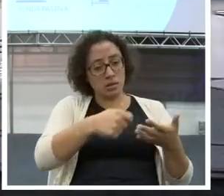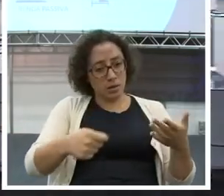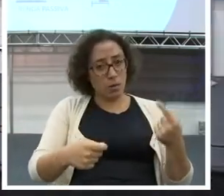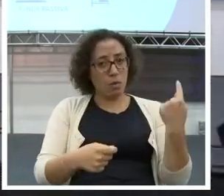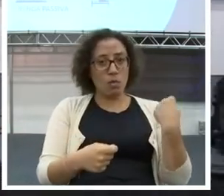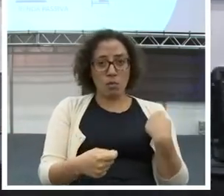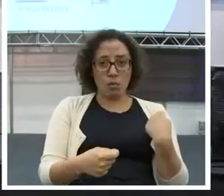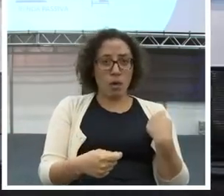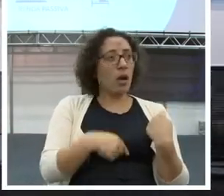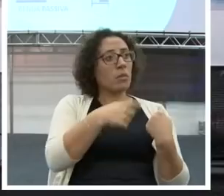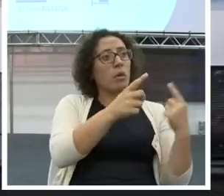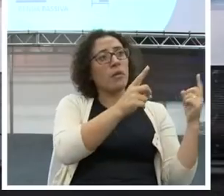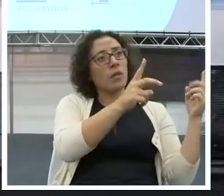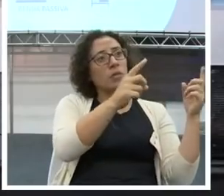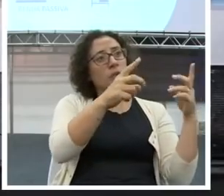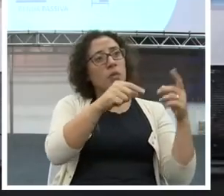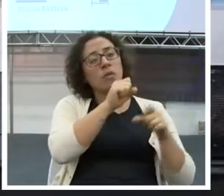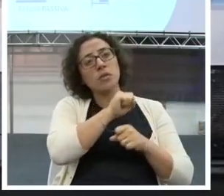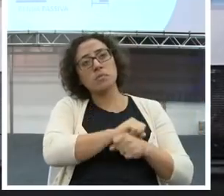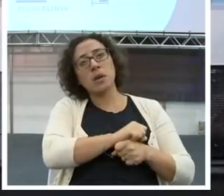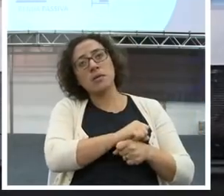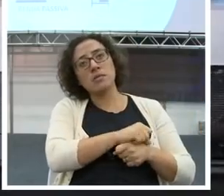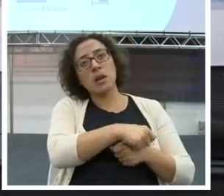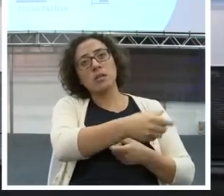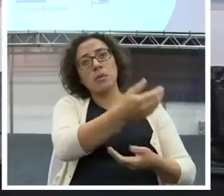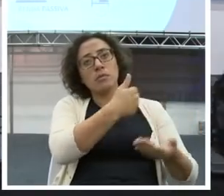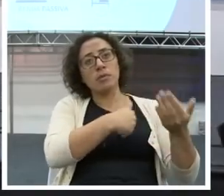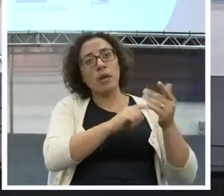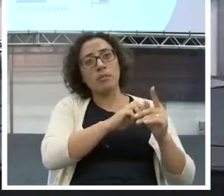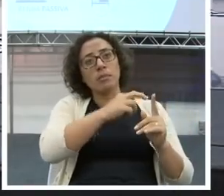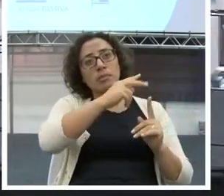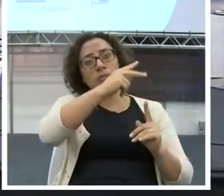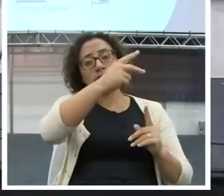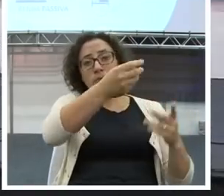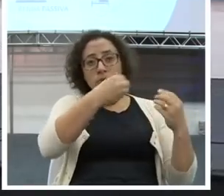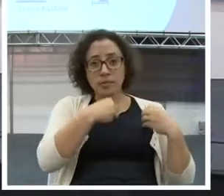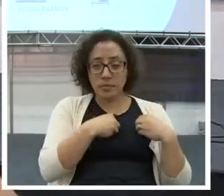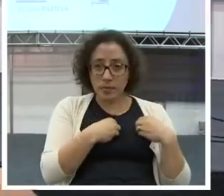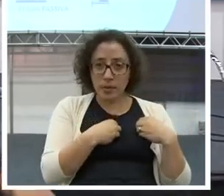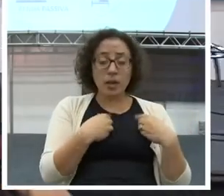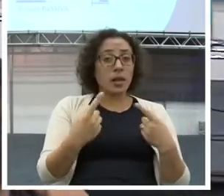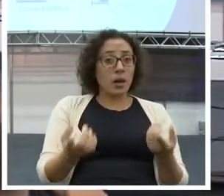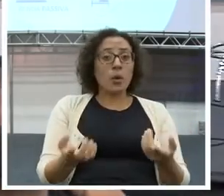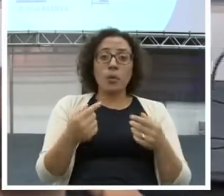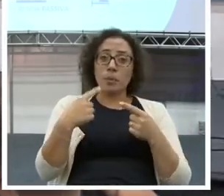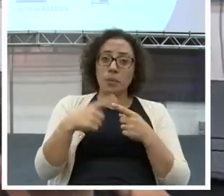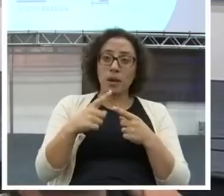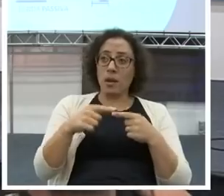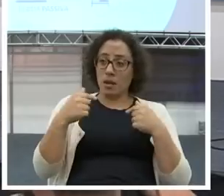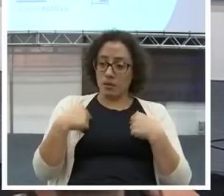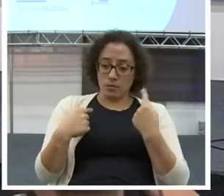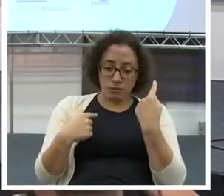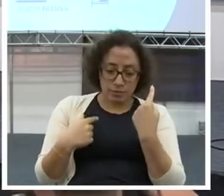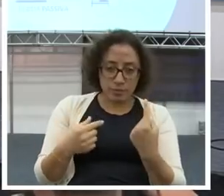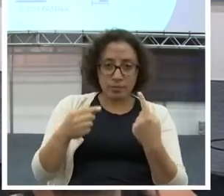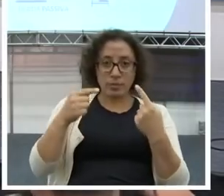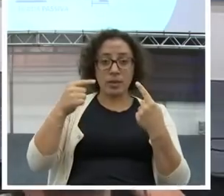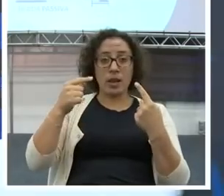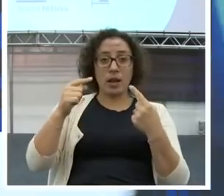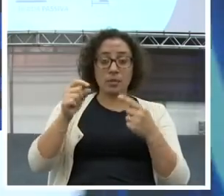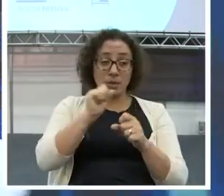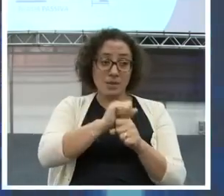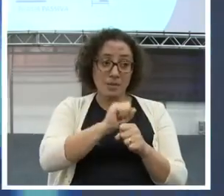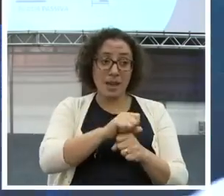você ganha seu dinheiro, investe esse dinheiro para ele gerar renda passiva, você passa a ter a mente milionária.